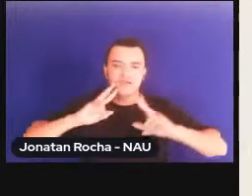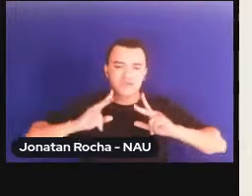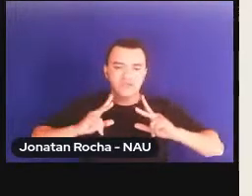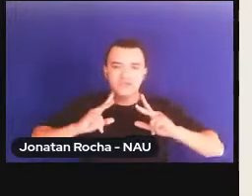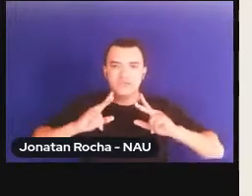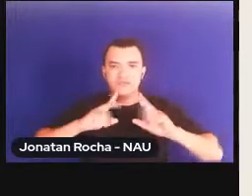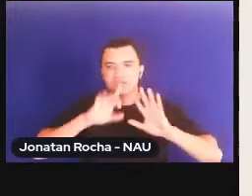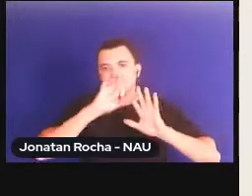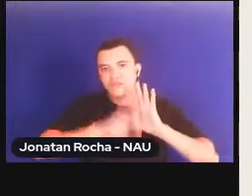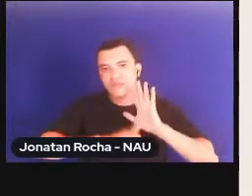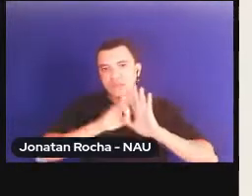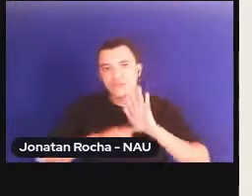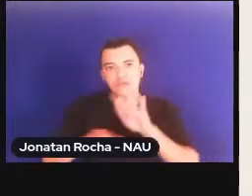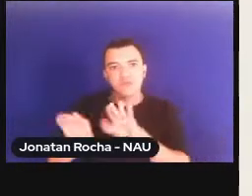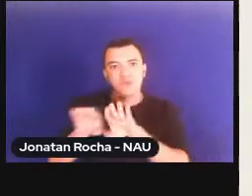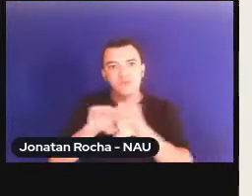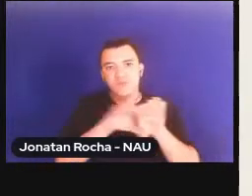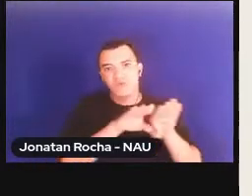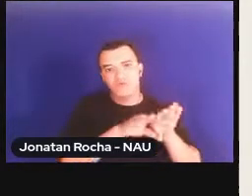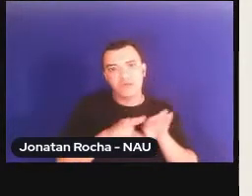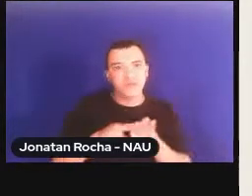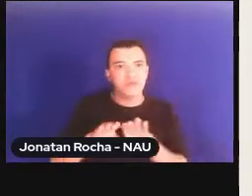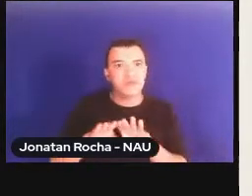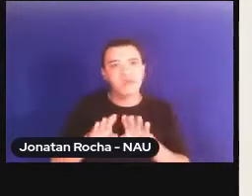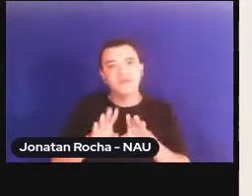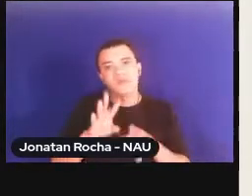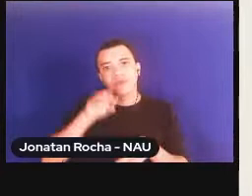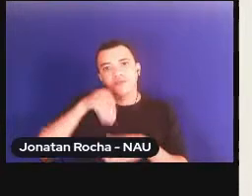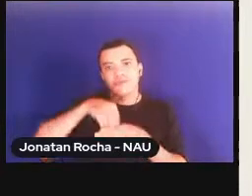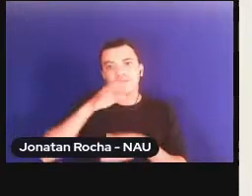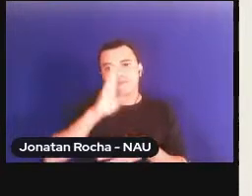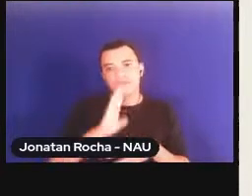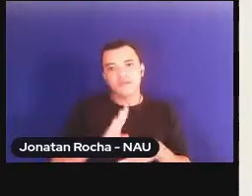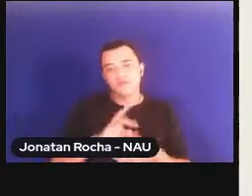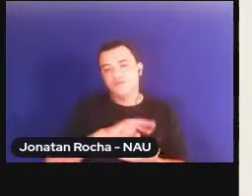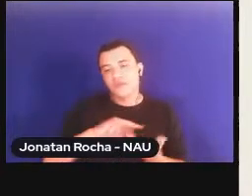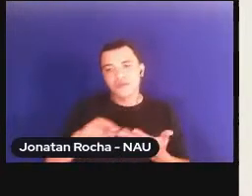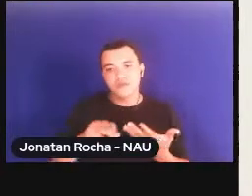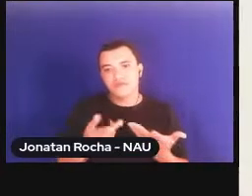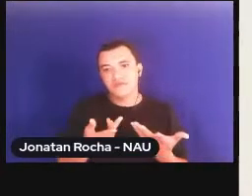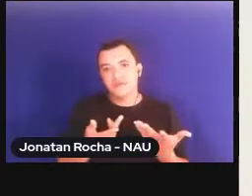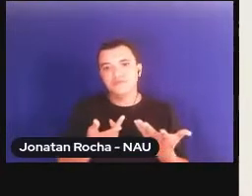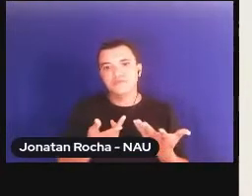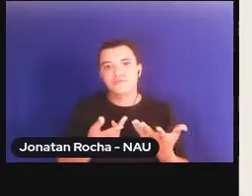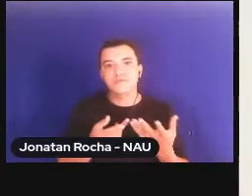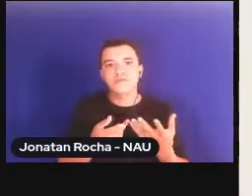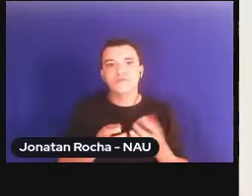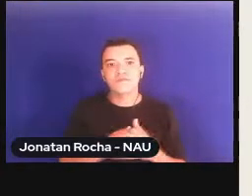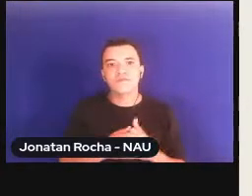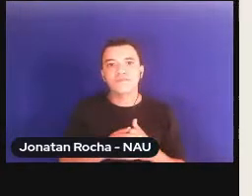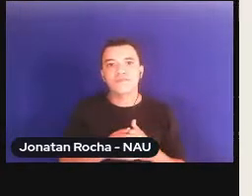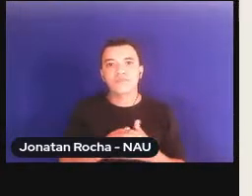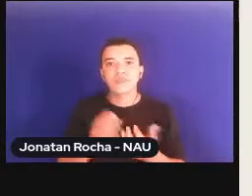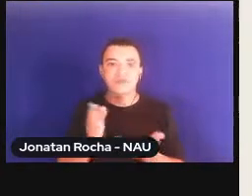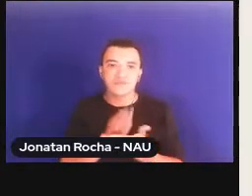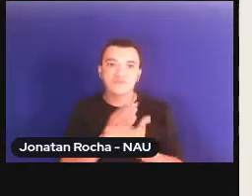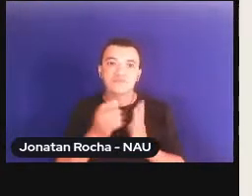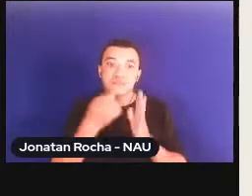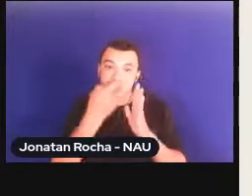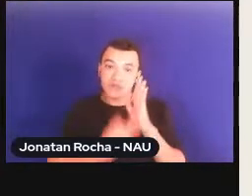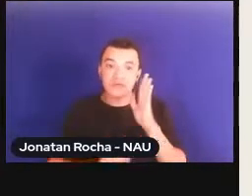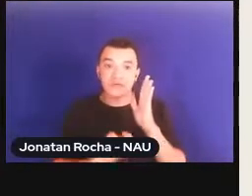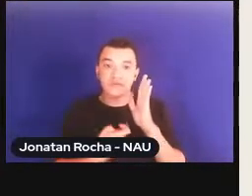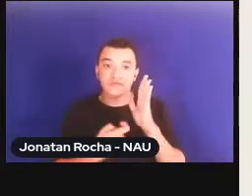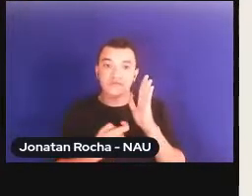no plano interno de muitos estados nacionais, entre eles o Brasil, sobretudo aqueles que se declaram em textos normativos, como as